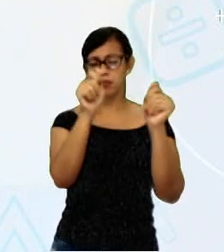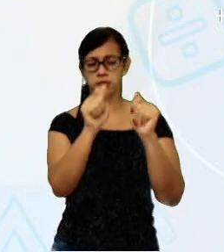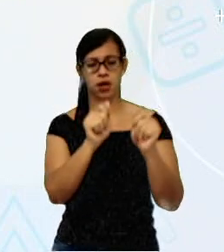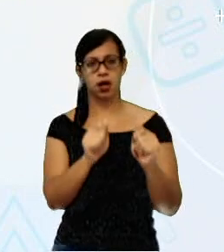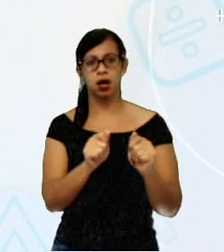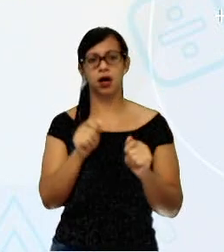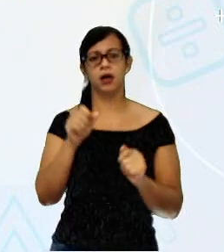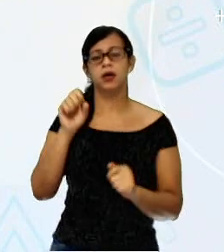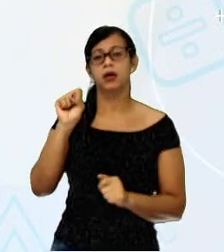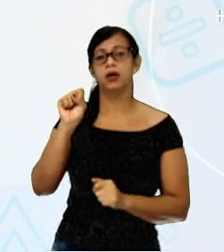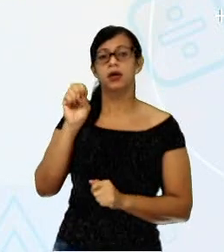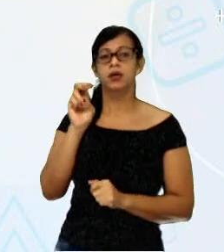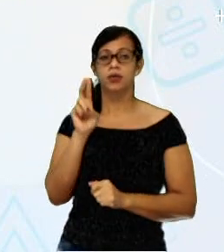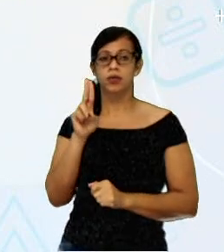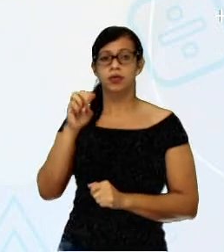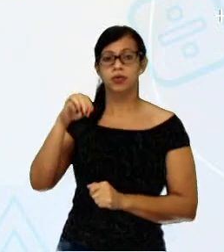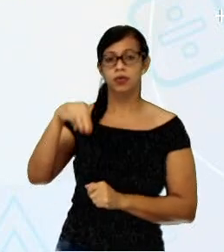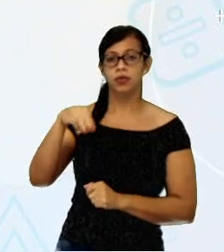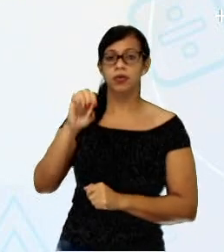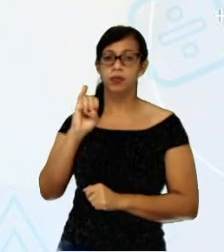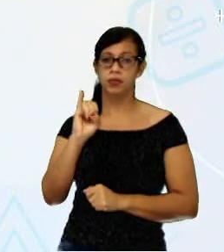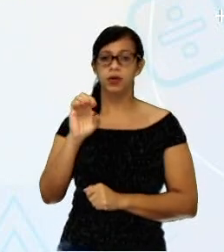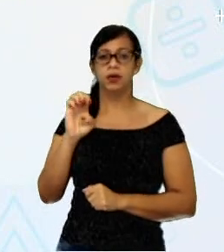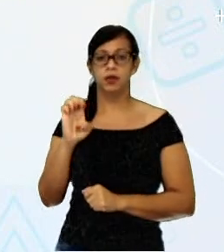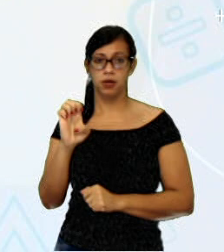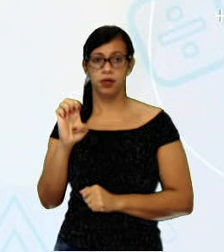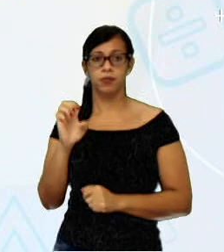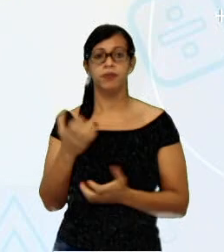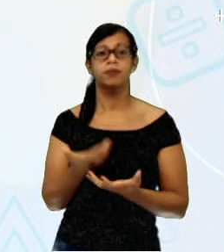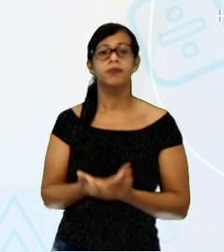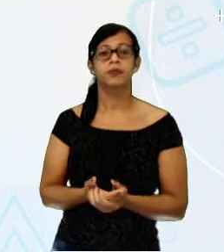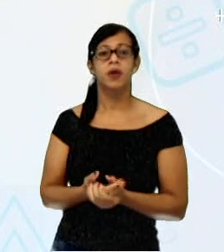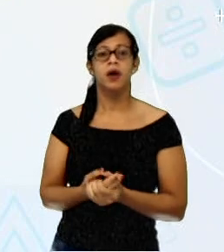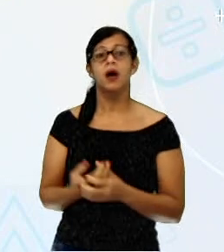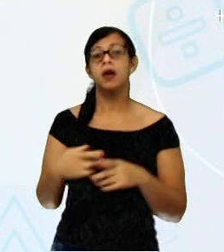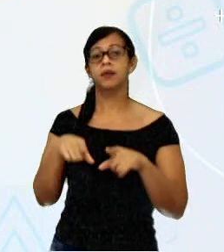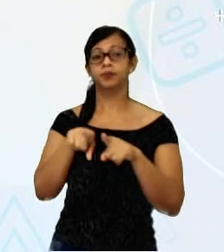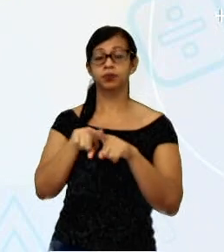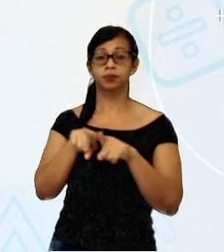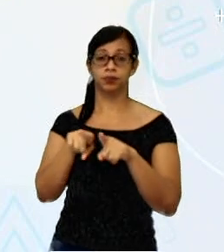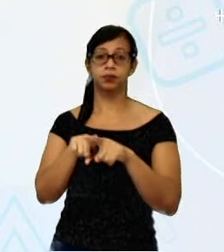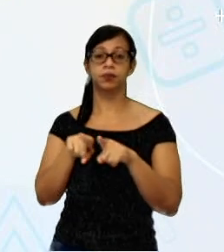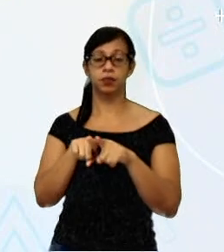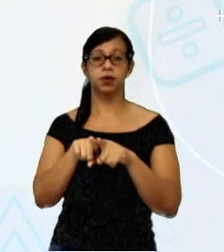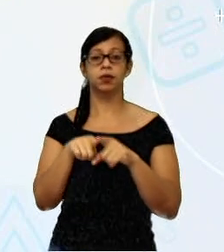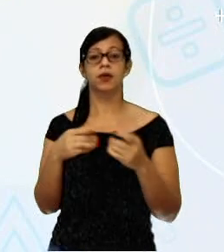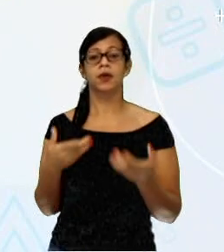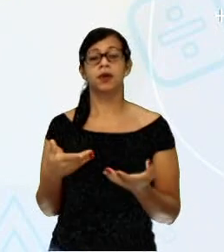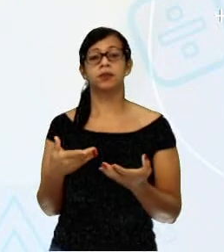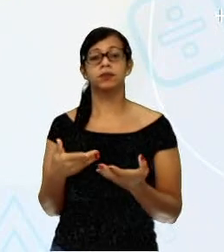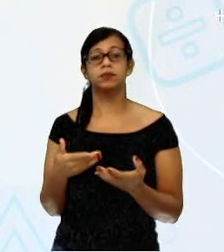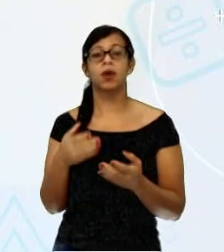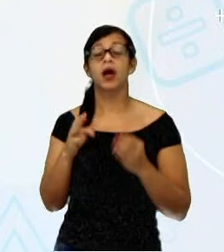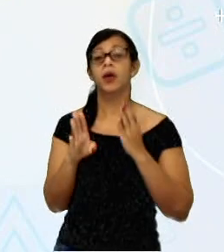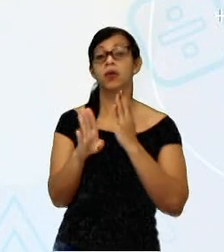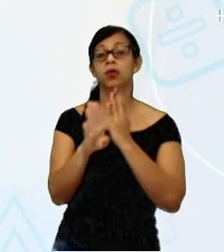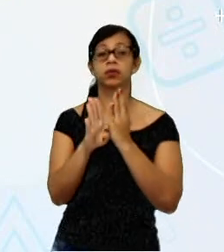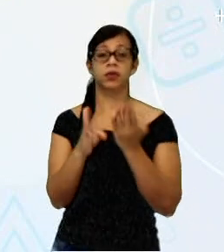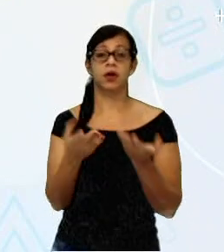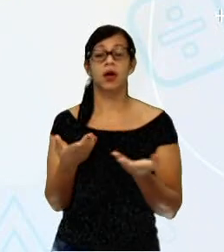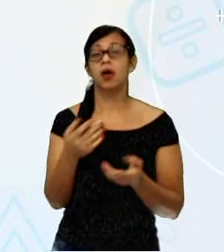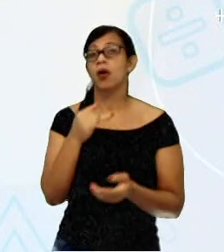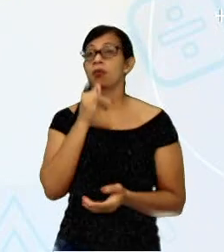estético, a possibilidade de praticar atividades zen budistas, né, que primam pelo desenvolvimento da paciência,